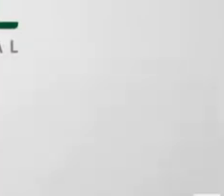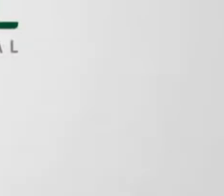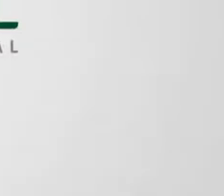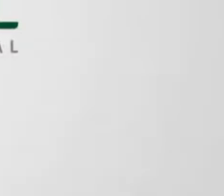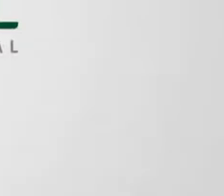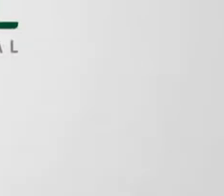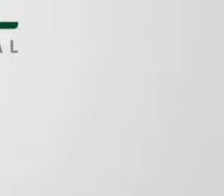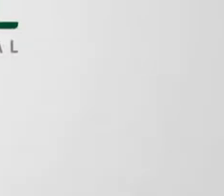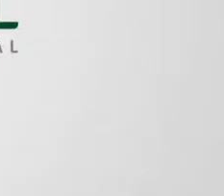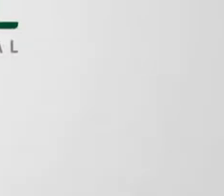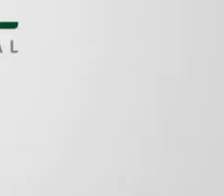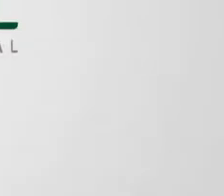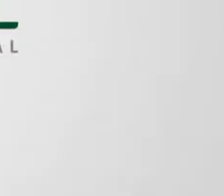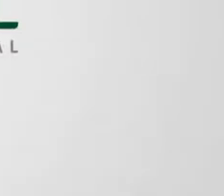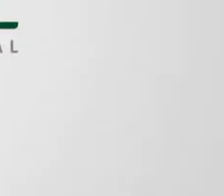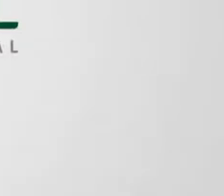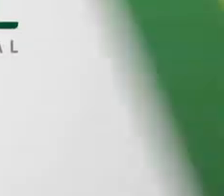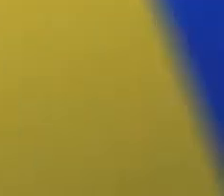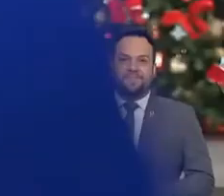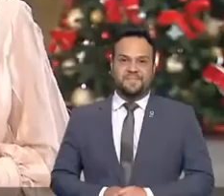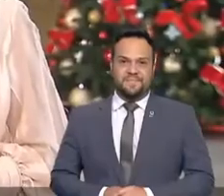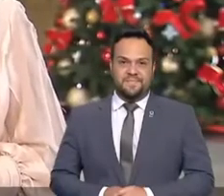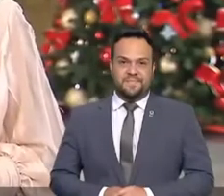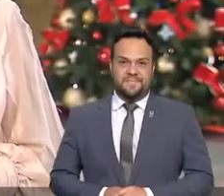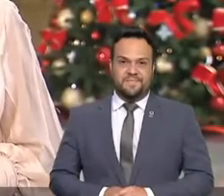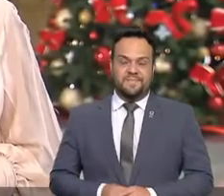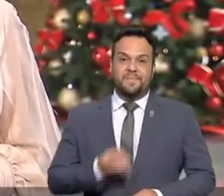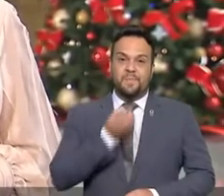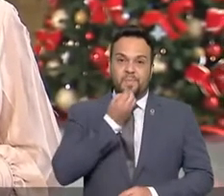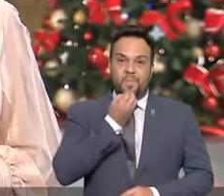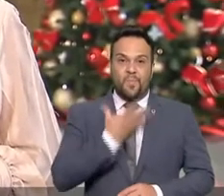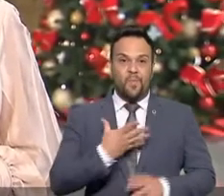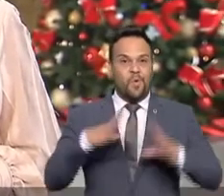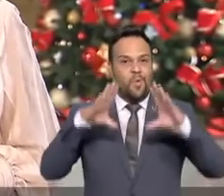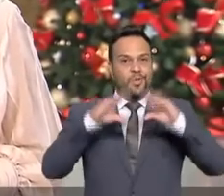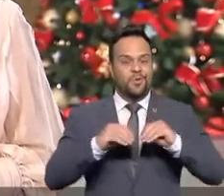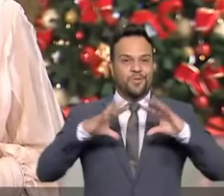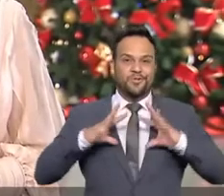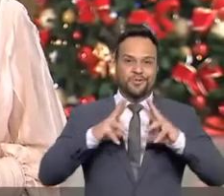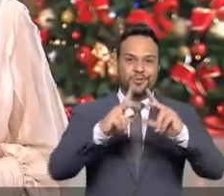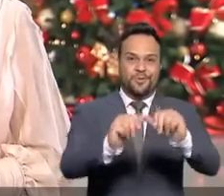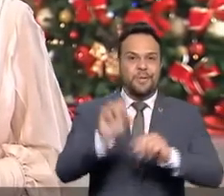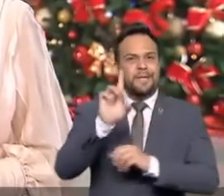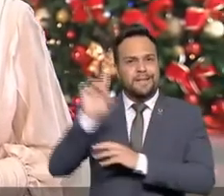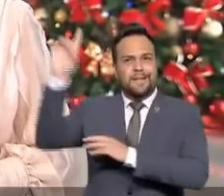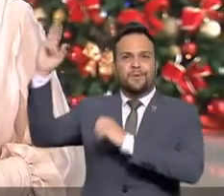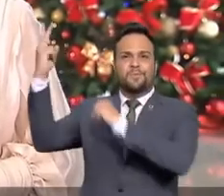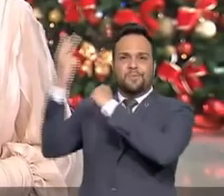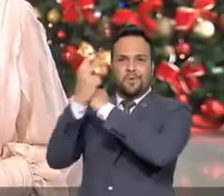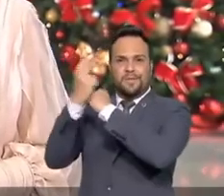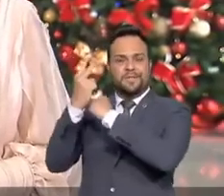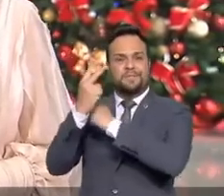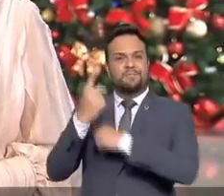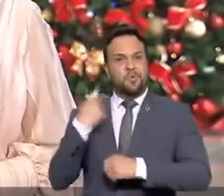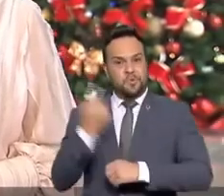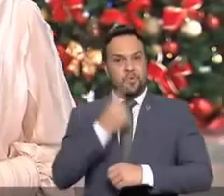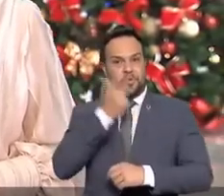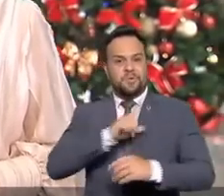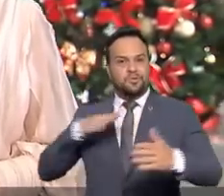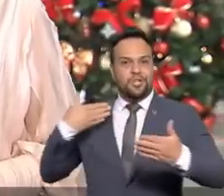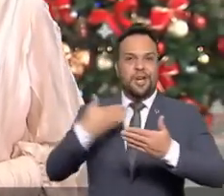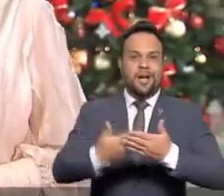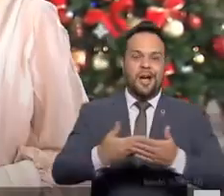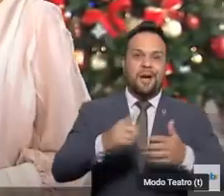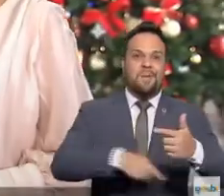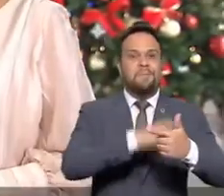da República Jair Bolsonaro. Boa noite a todos. Sob a proteção de Deus, chegamos a mais um Natal.